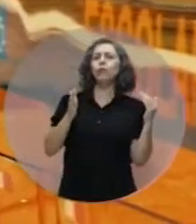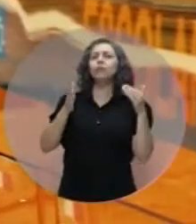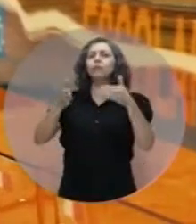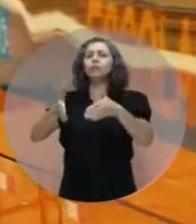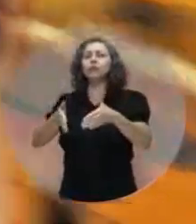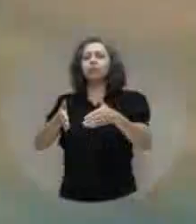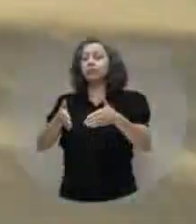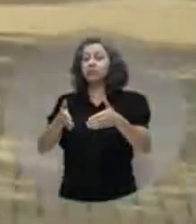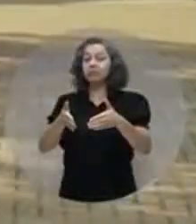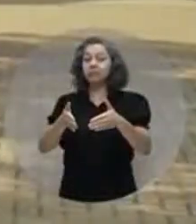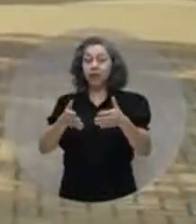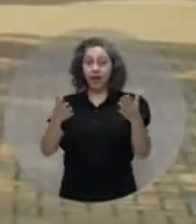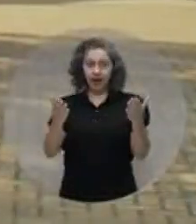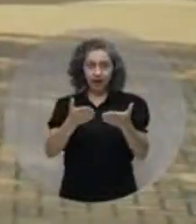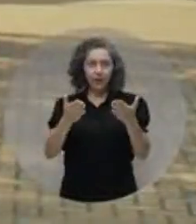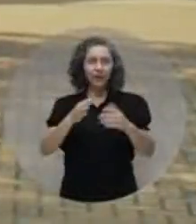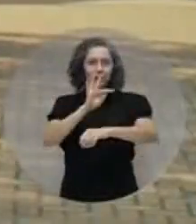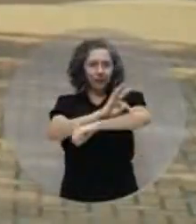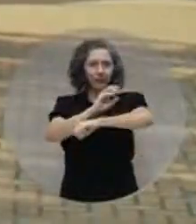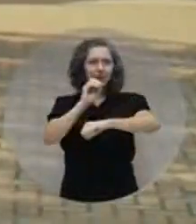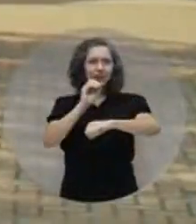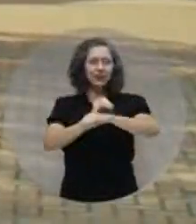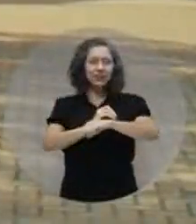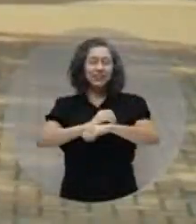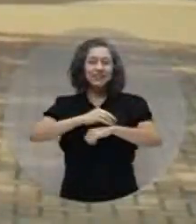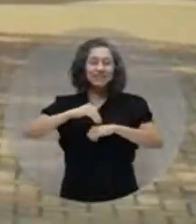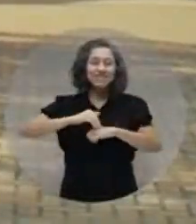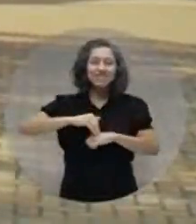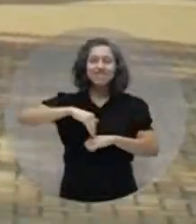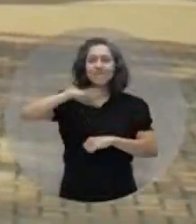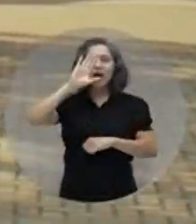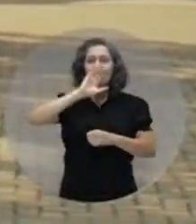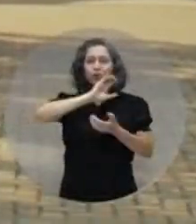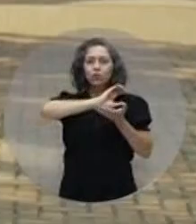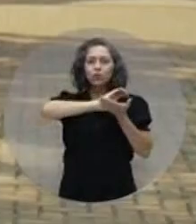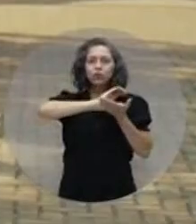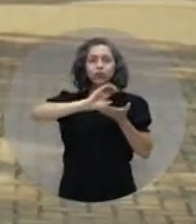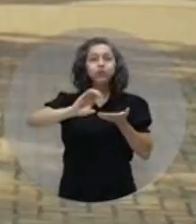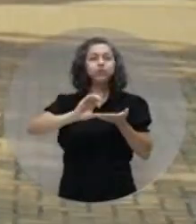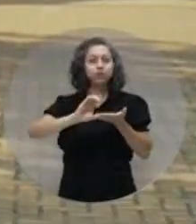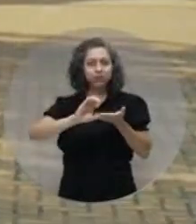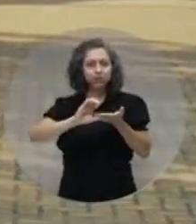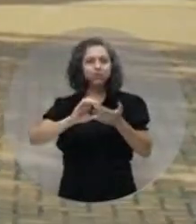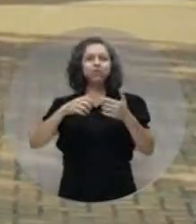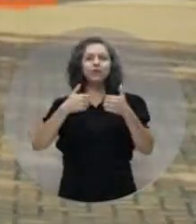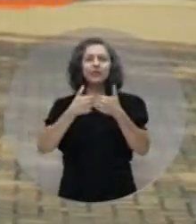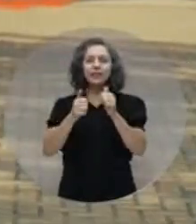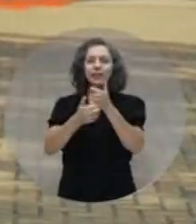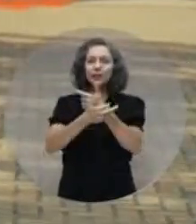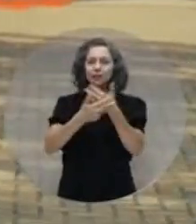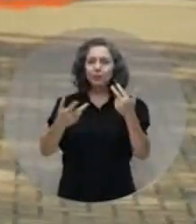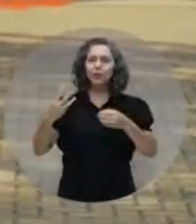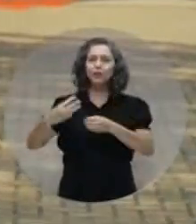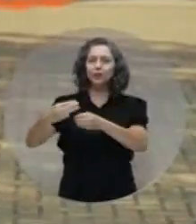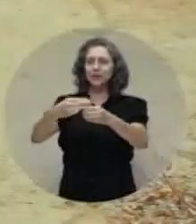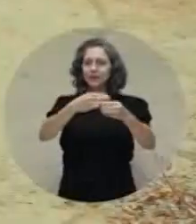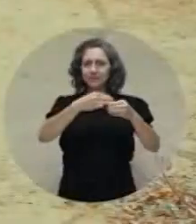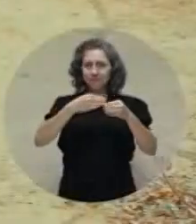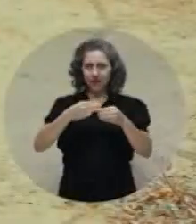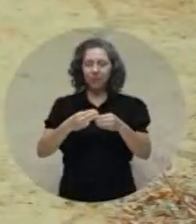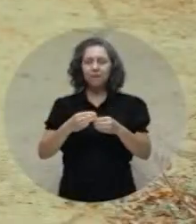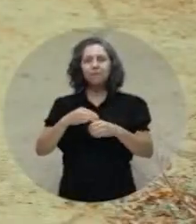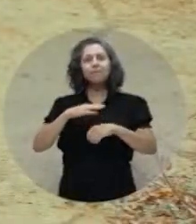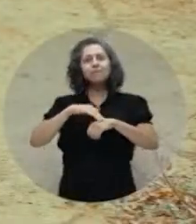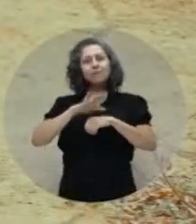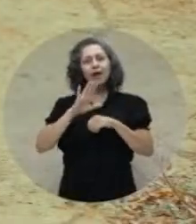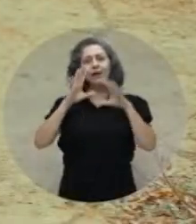chegar. Mas agora, o Tocantins tem o maior repasse do Brasil para o transporte escolar municipal, levando